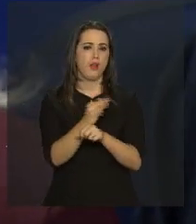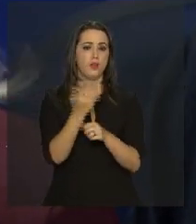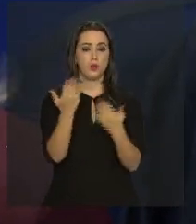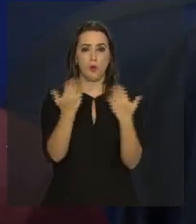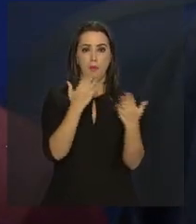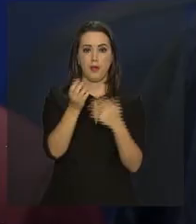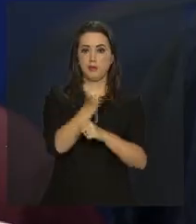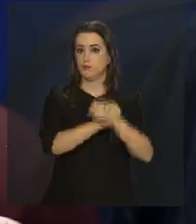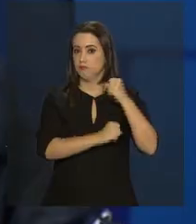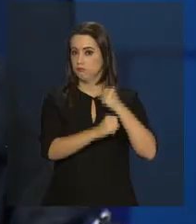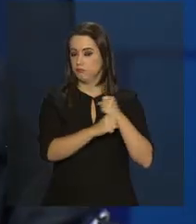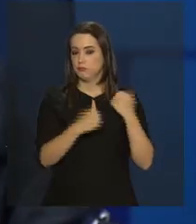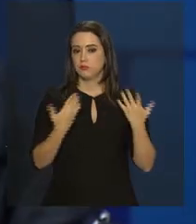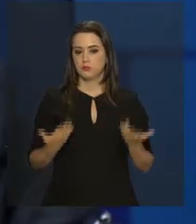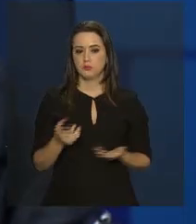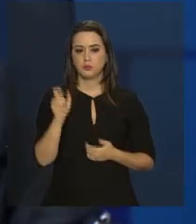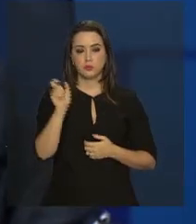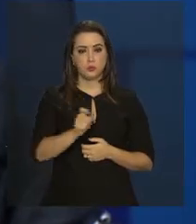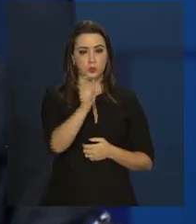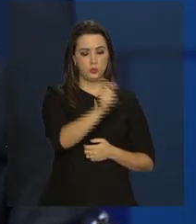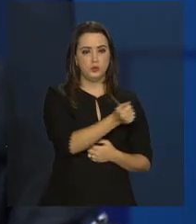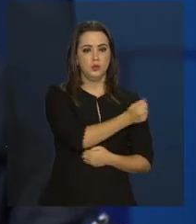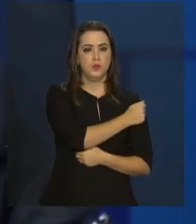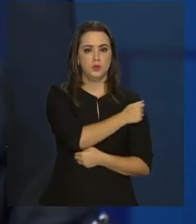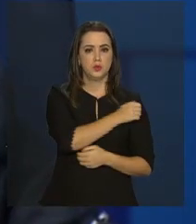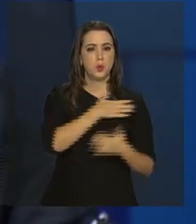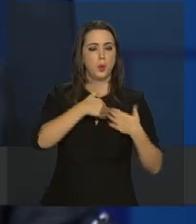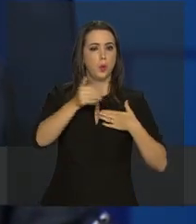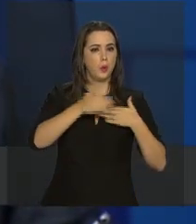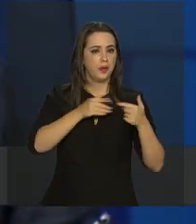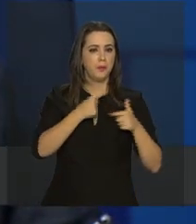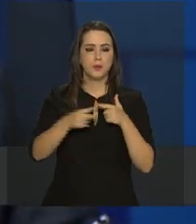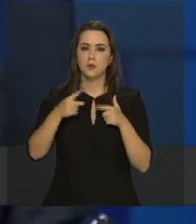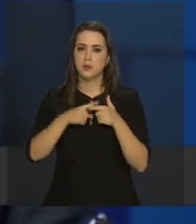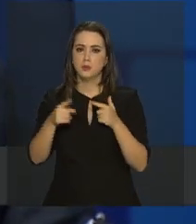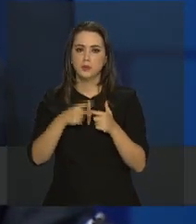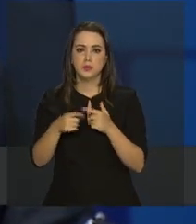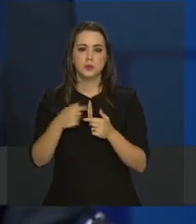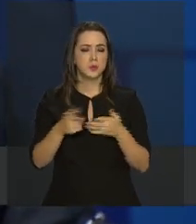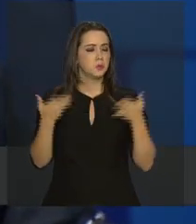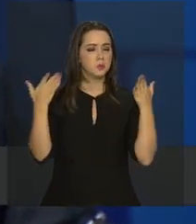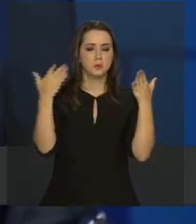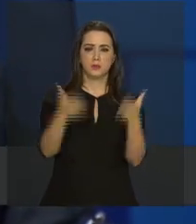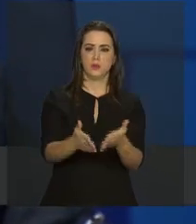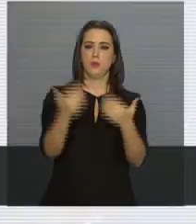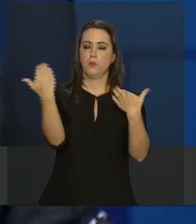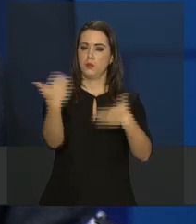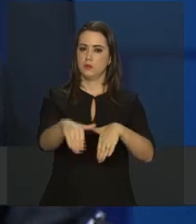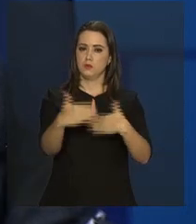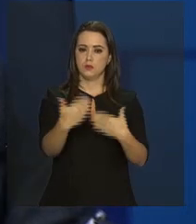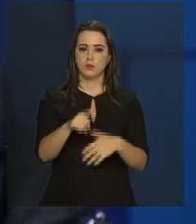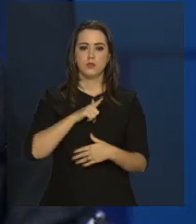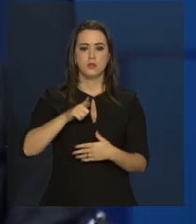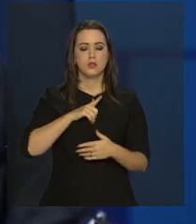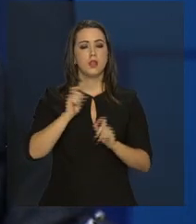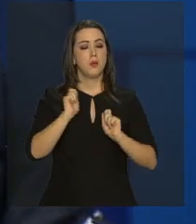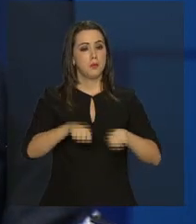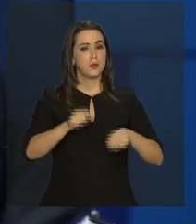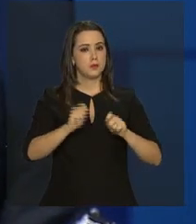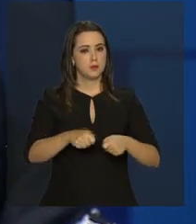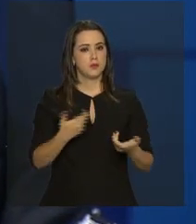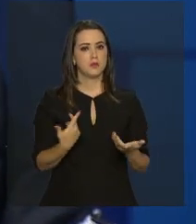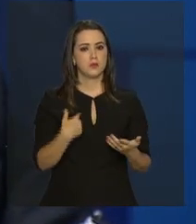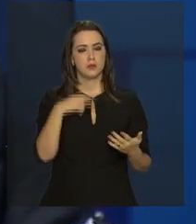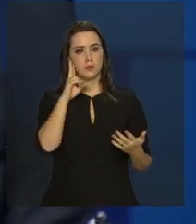à aplicação anterior. Aquele estudante que por alguma razão não participou da prova, existem condições